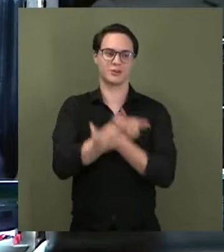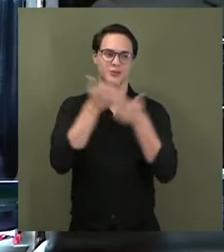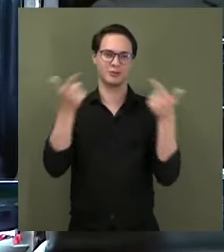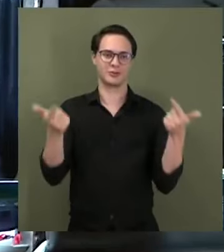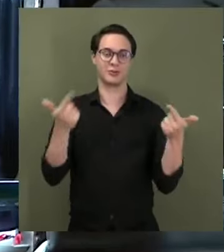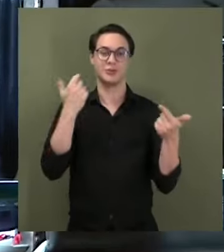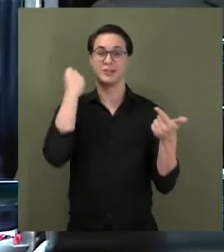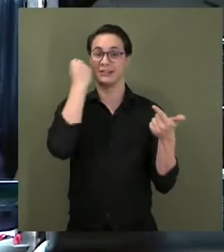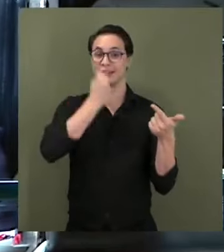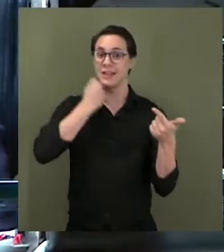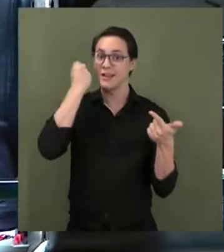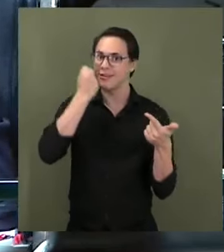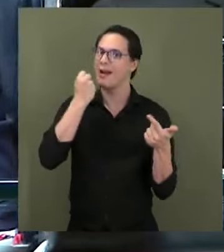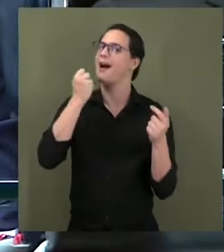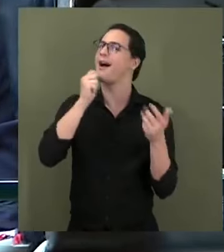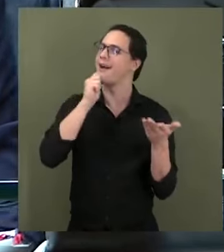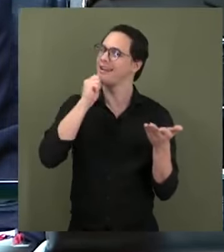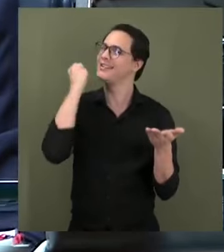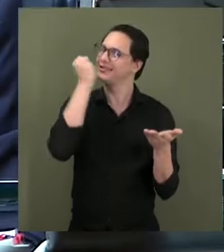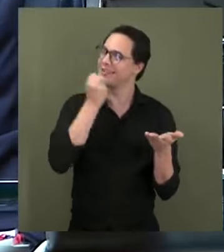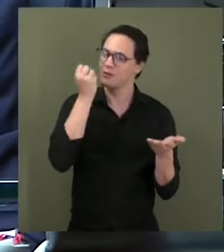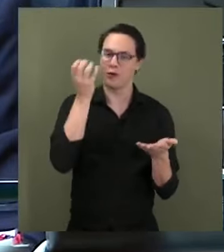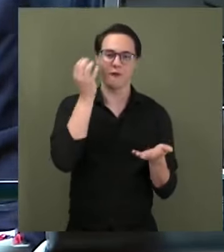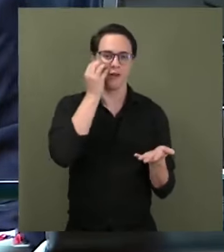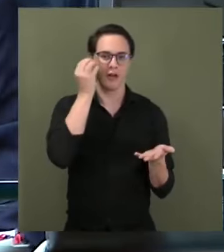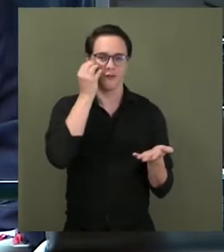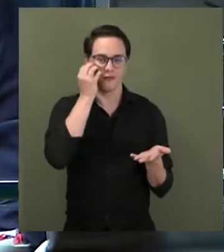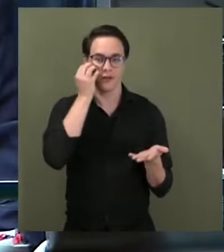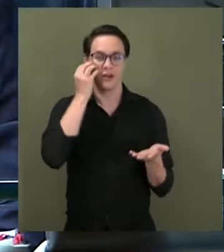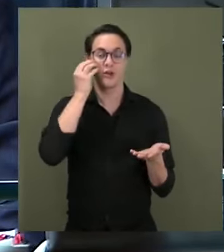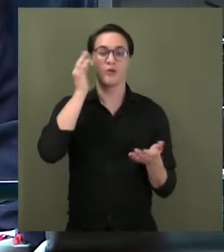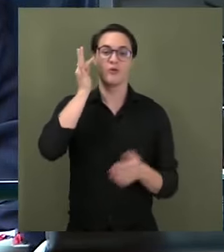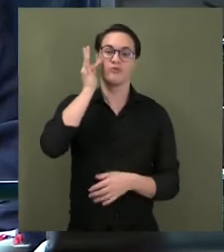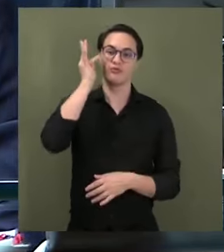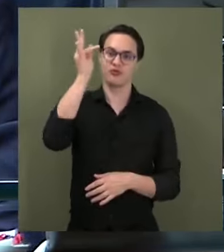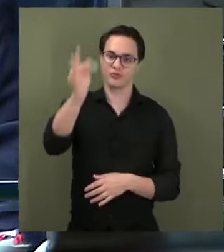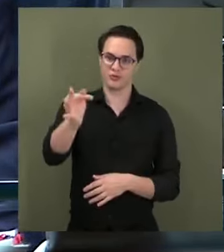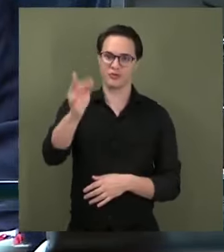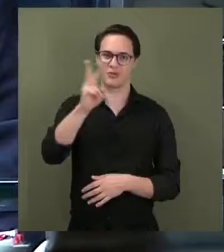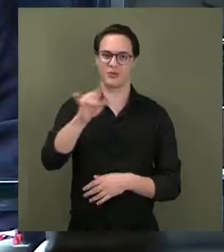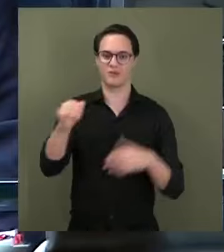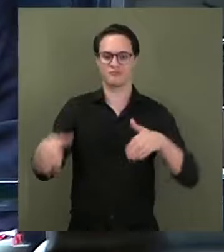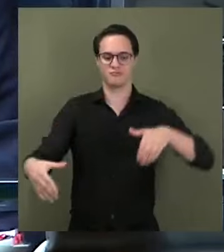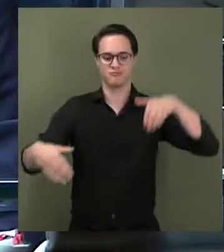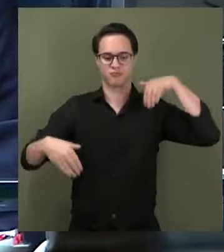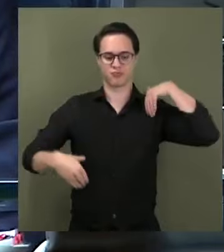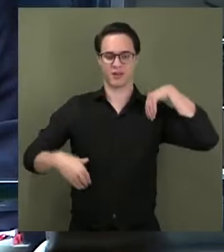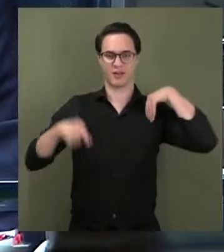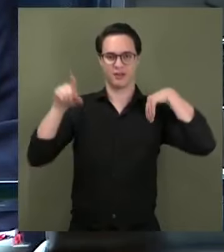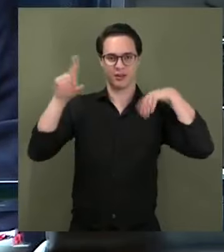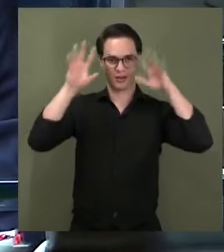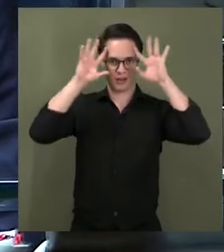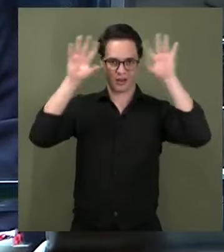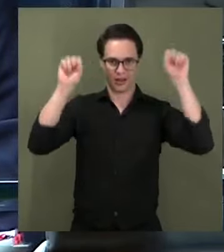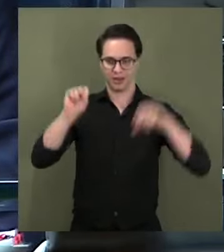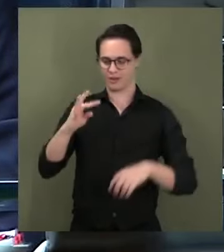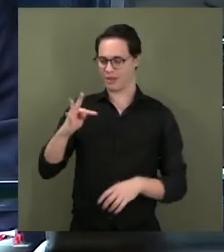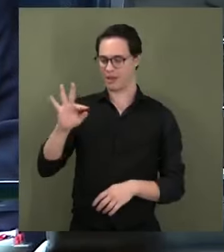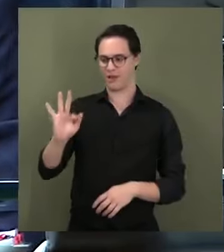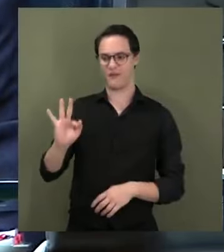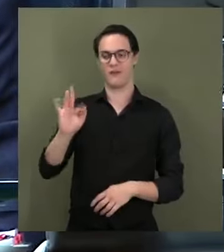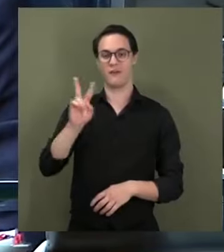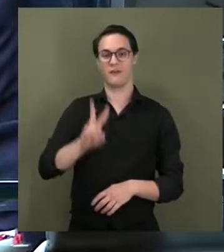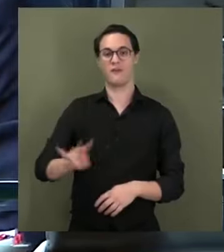Senador ainda, Flávio Dino, que em breve, na posse do Supremo, agora em quinta-feira, se tornará